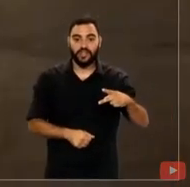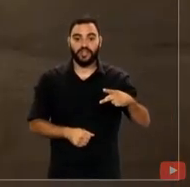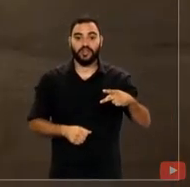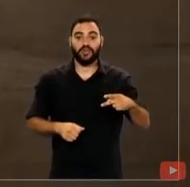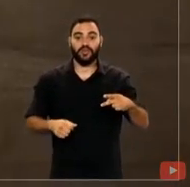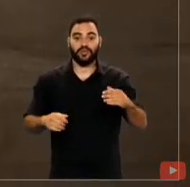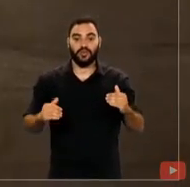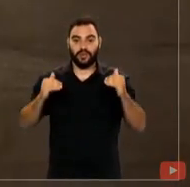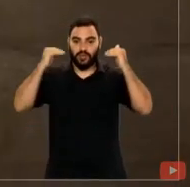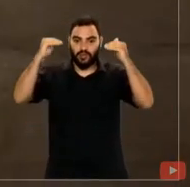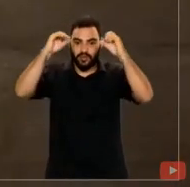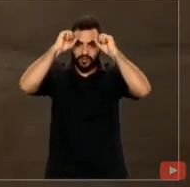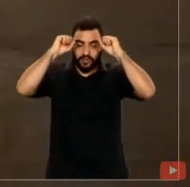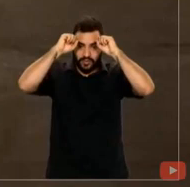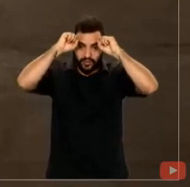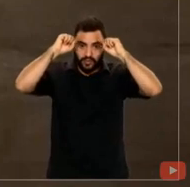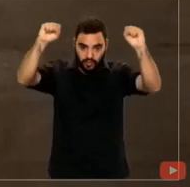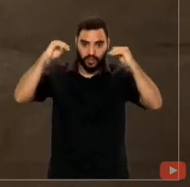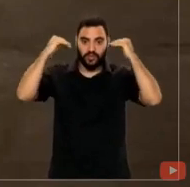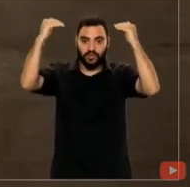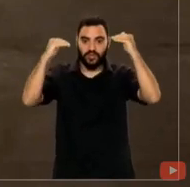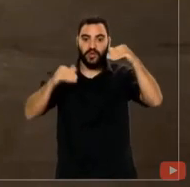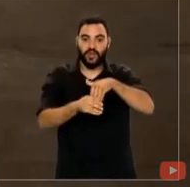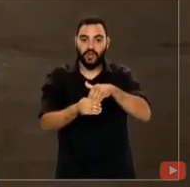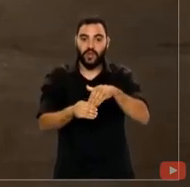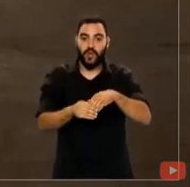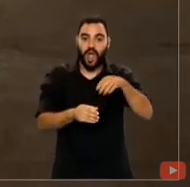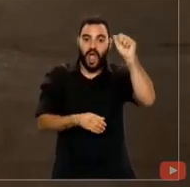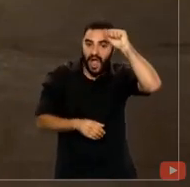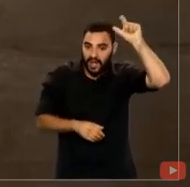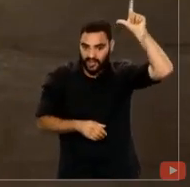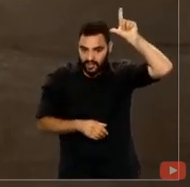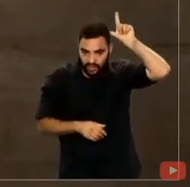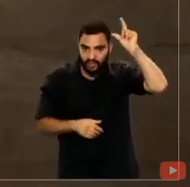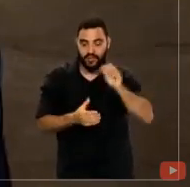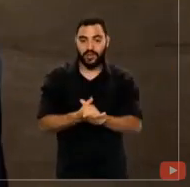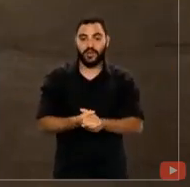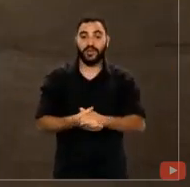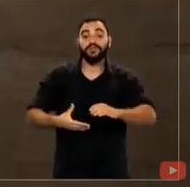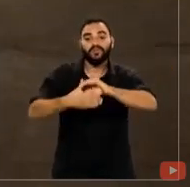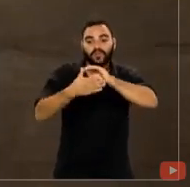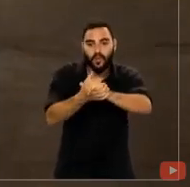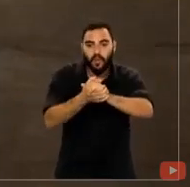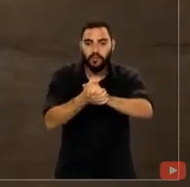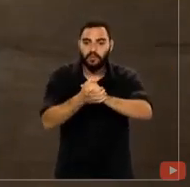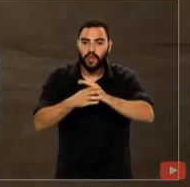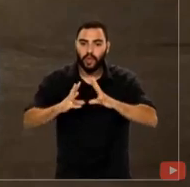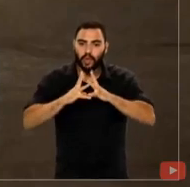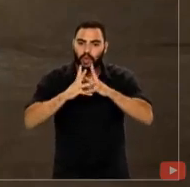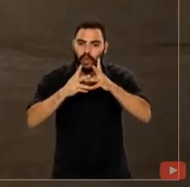Eleitoral, ministro Alexandre de Moraes, na pessoa de quem cumprimento todos os